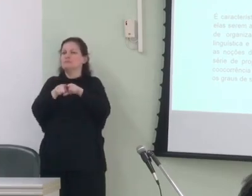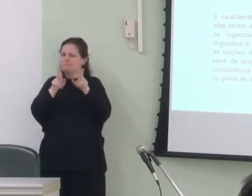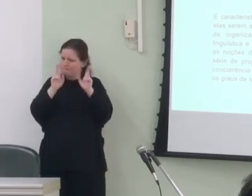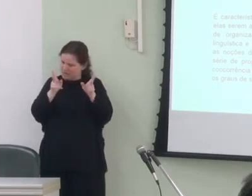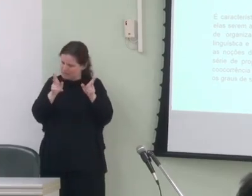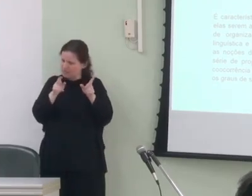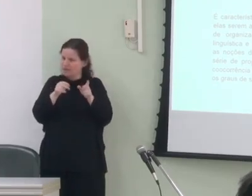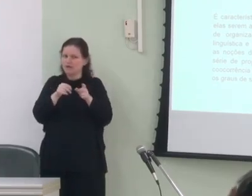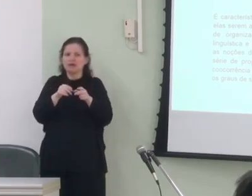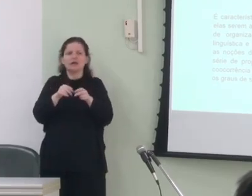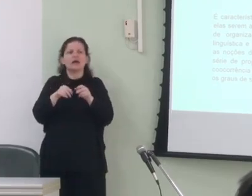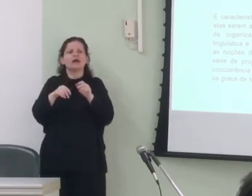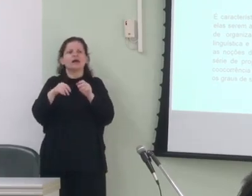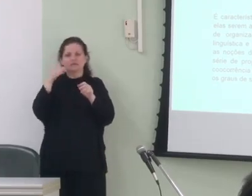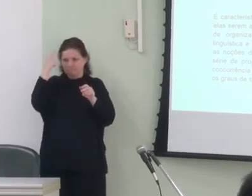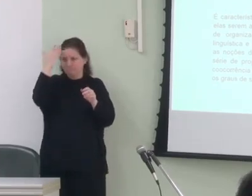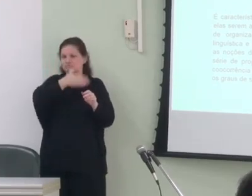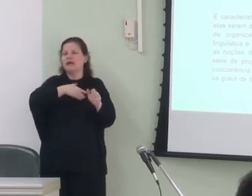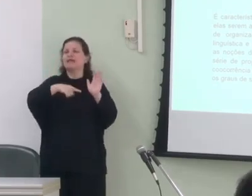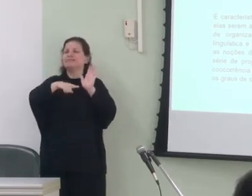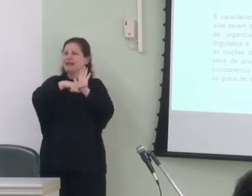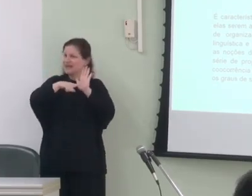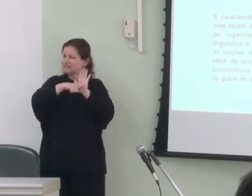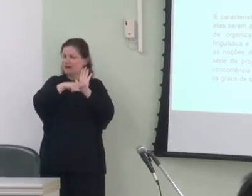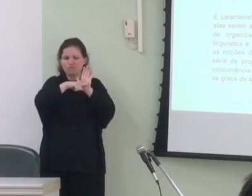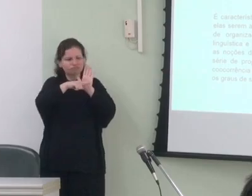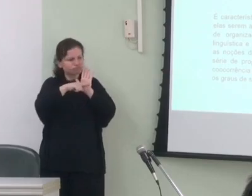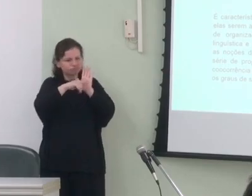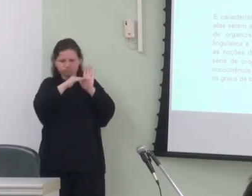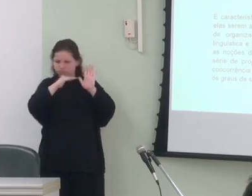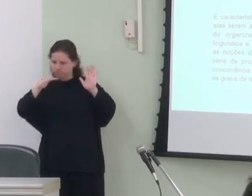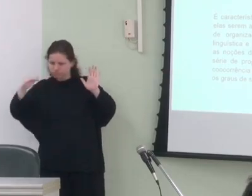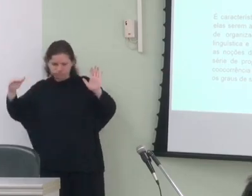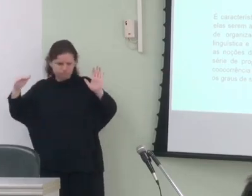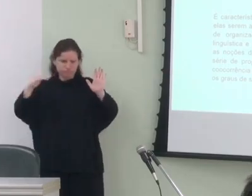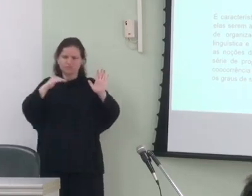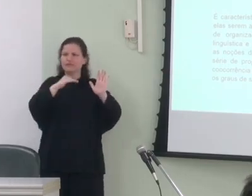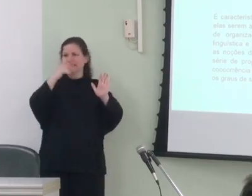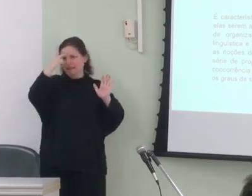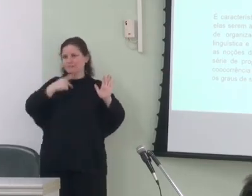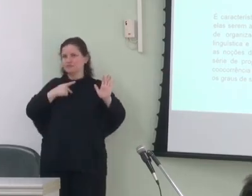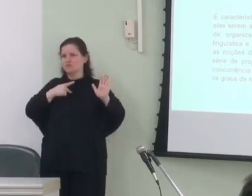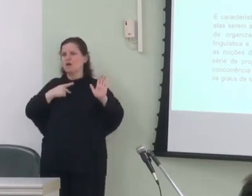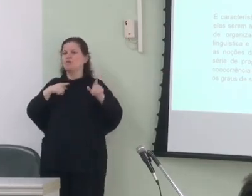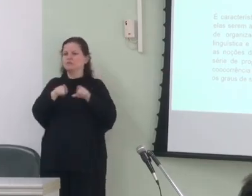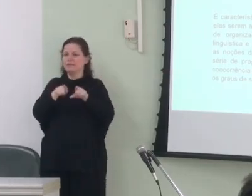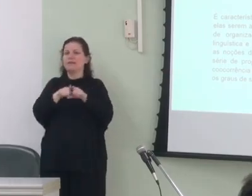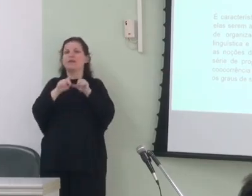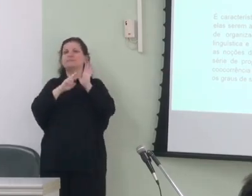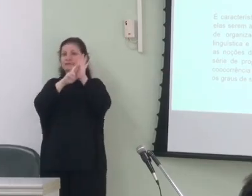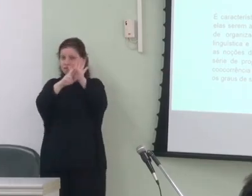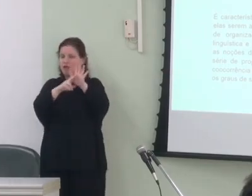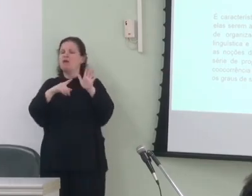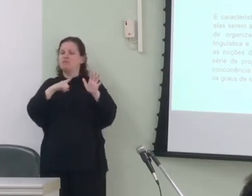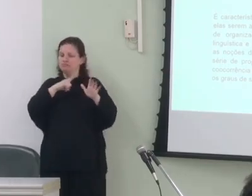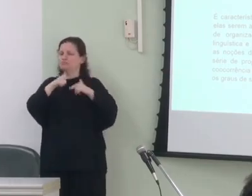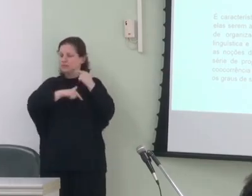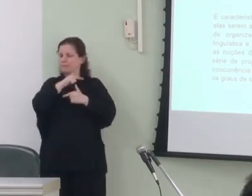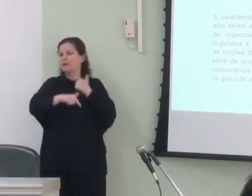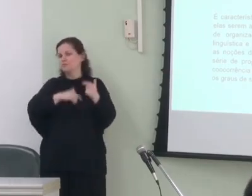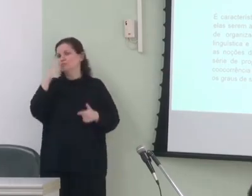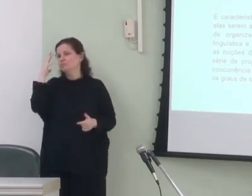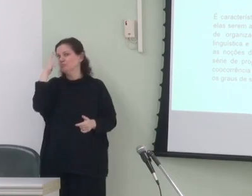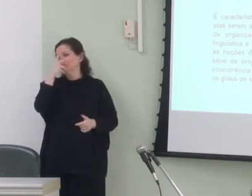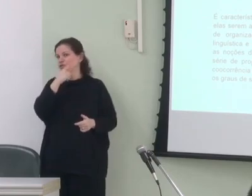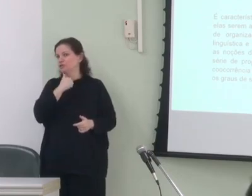a negação também identificada em todas as camadas do nível interpessoal e do nível representacional um trabalho muito bonito